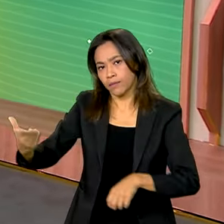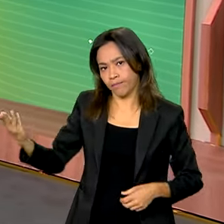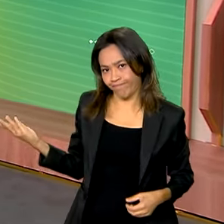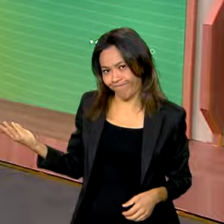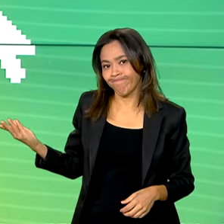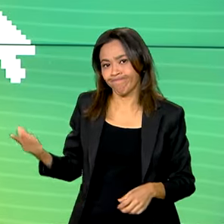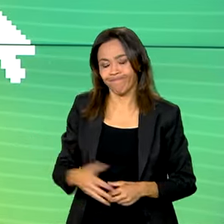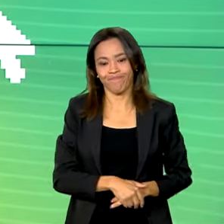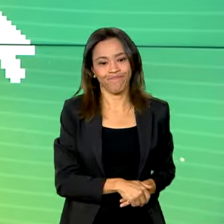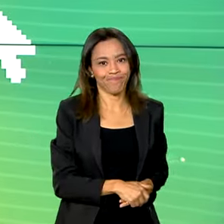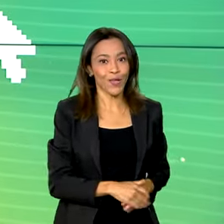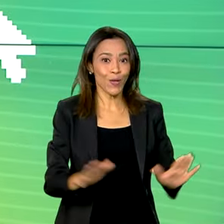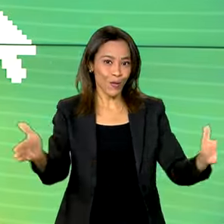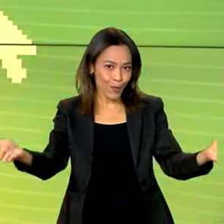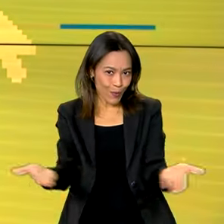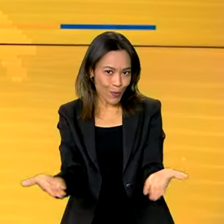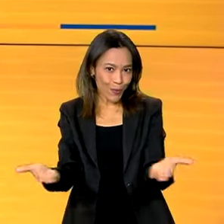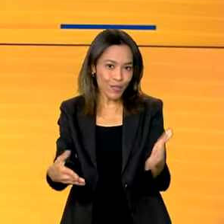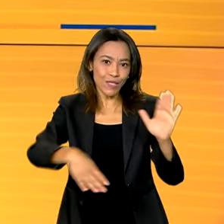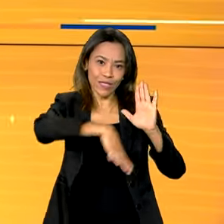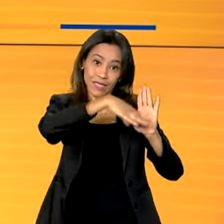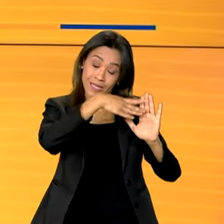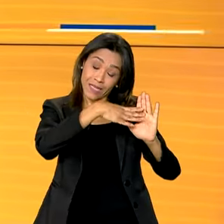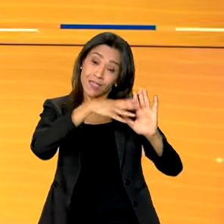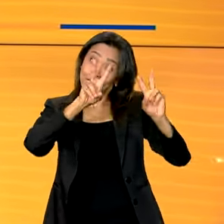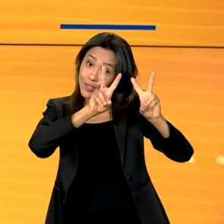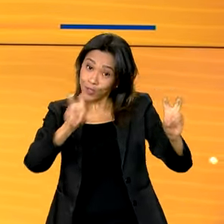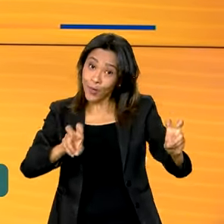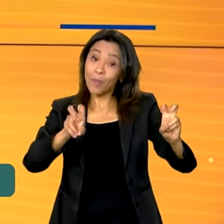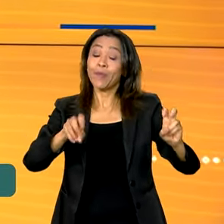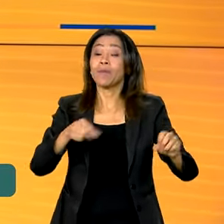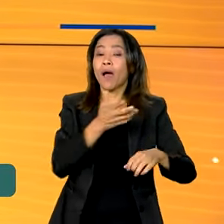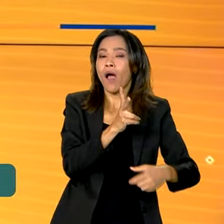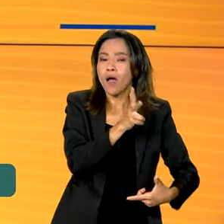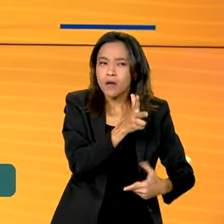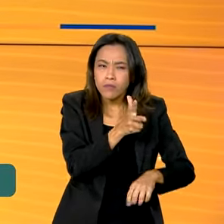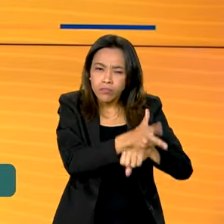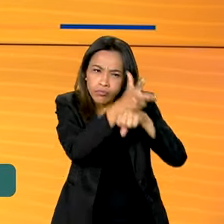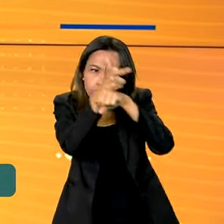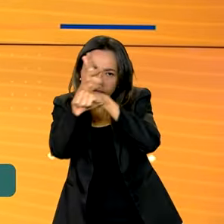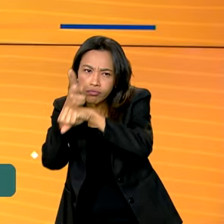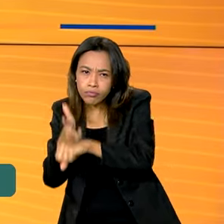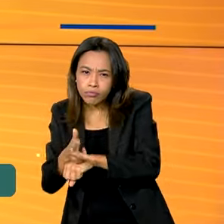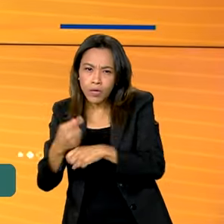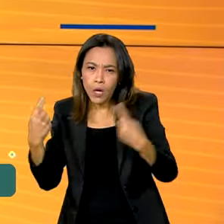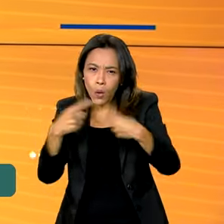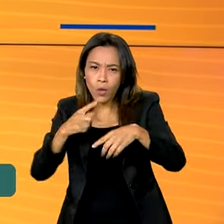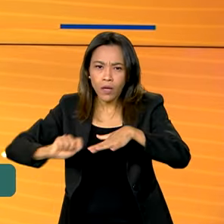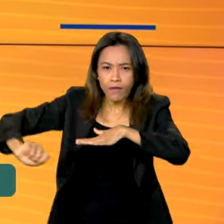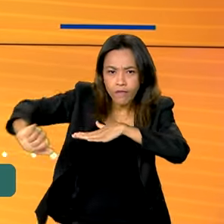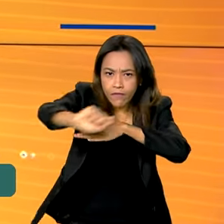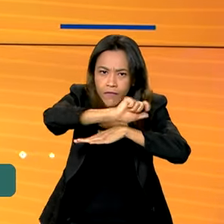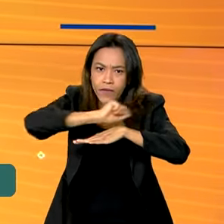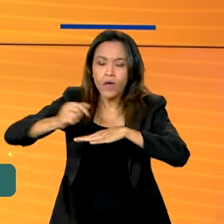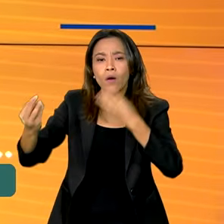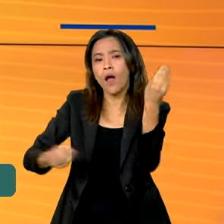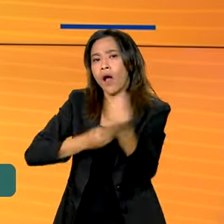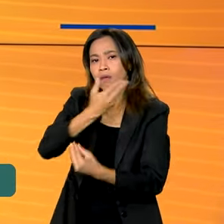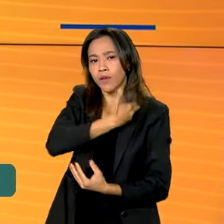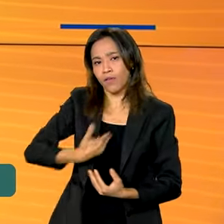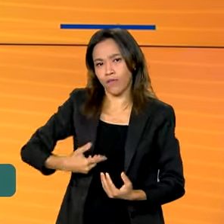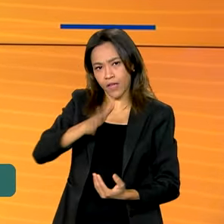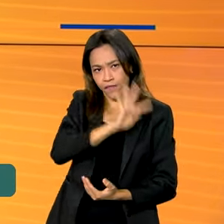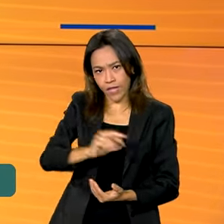E hoje, no quadro Brasil Contra Fake, a gente mostra como o governo federal tem liberado recursos para auxiliar a